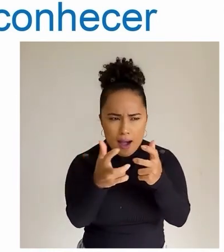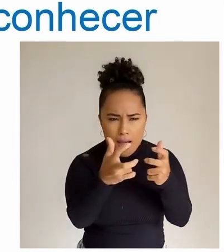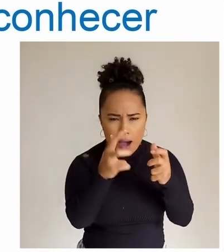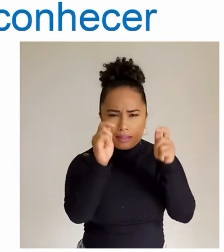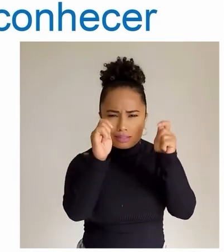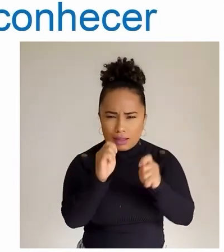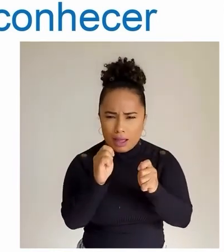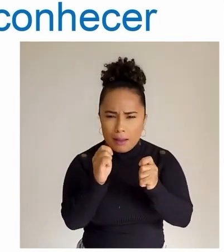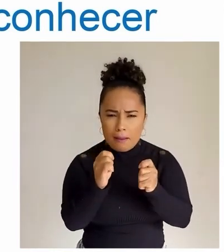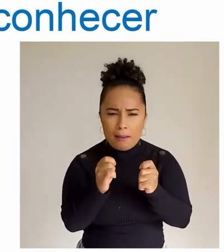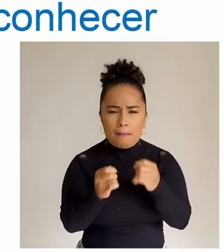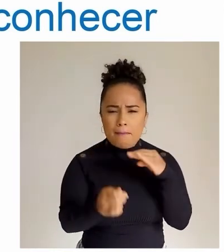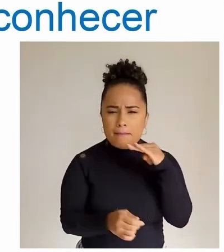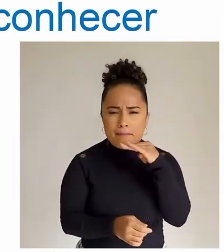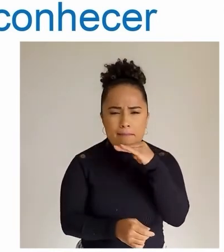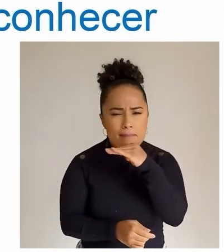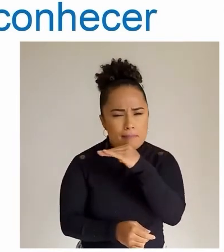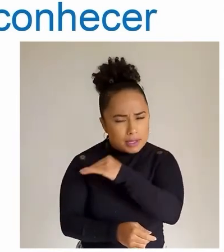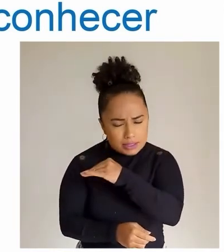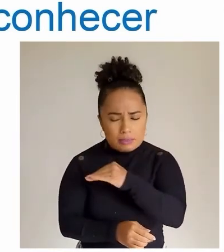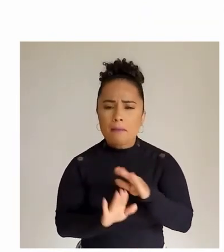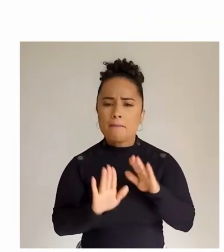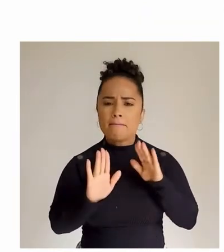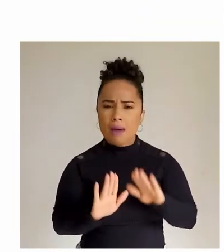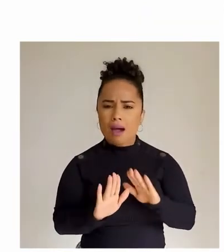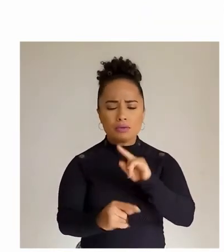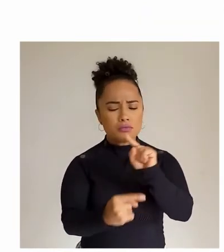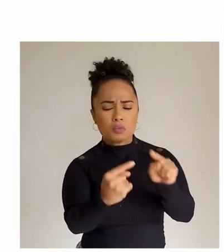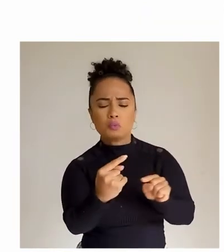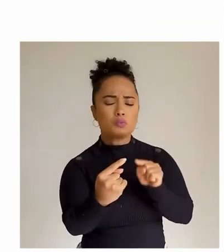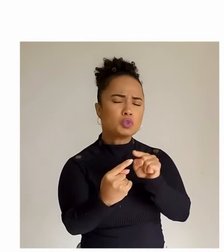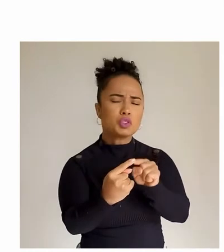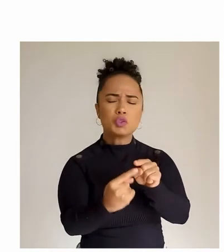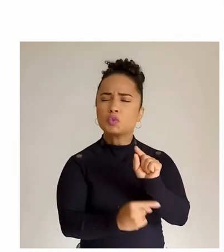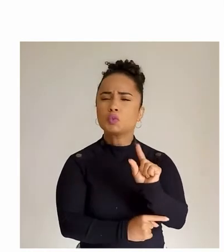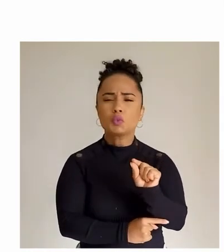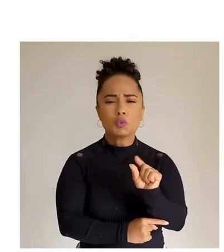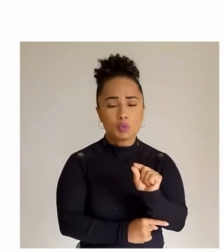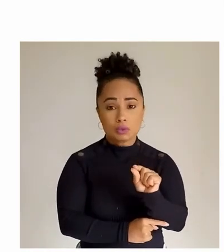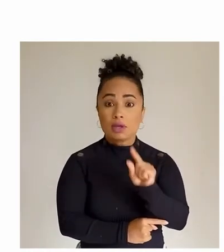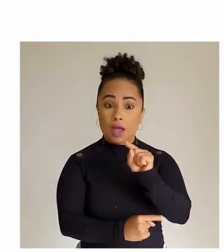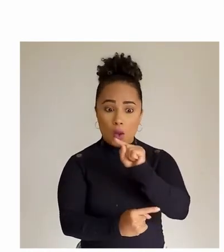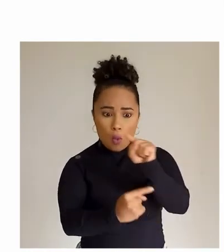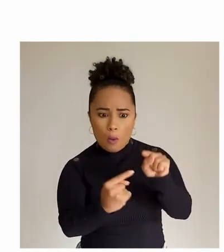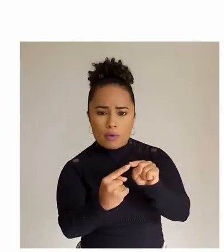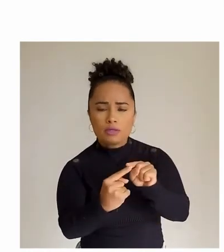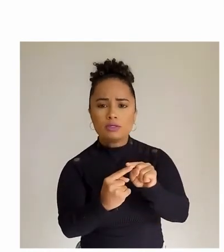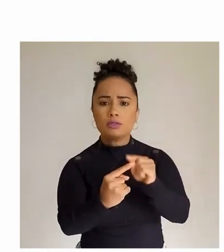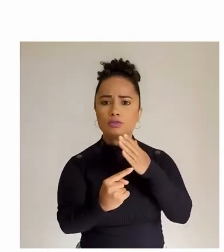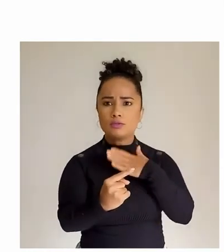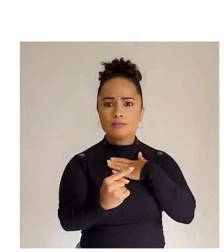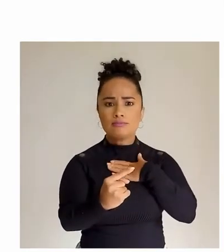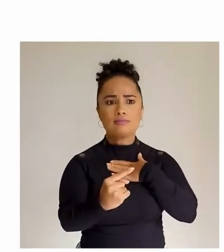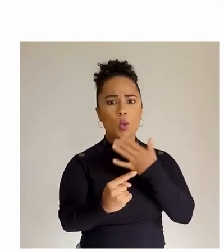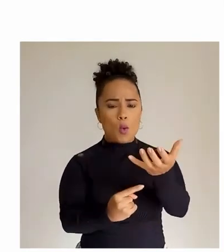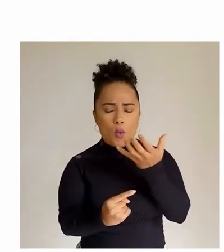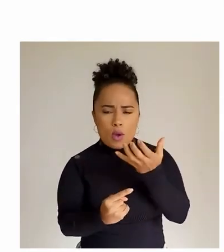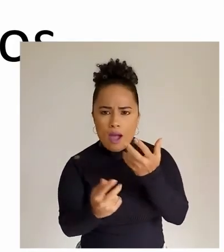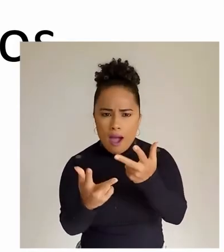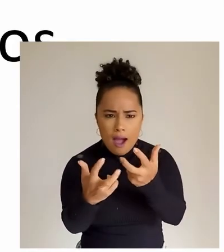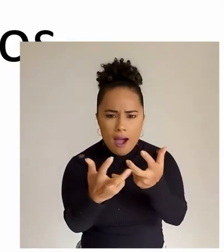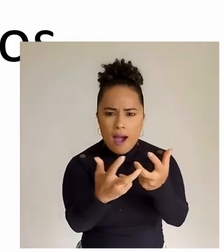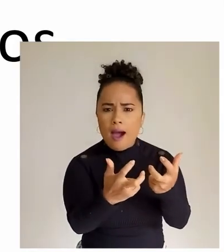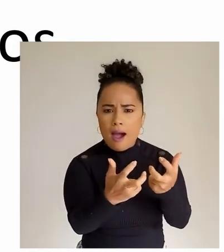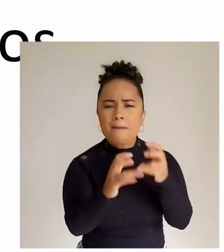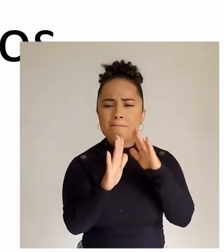capacidade de reconhecer. E o que é finalidade? O propósito é o objetivo. E